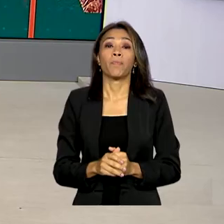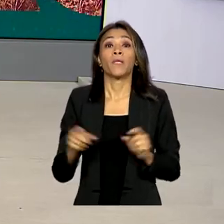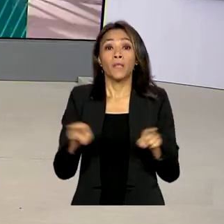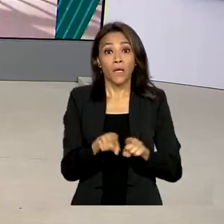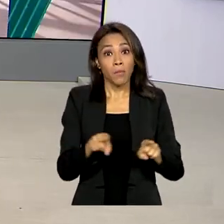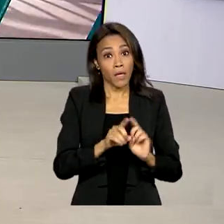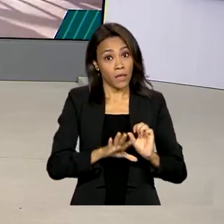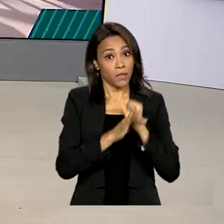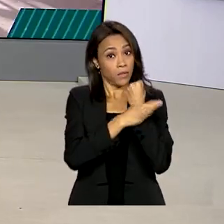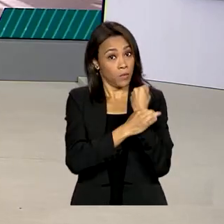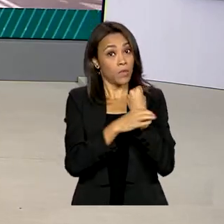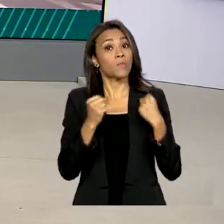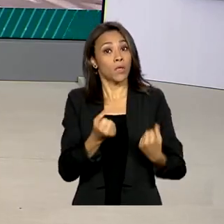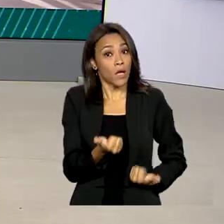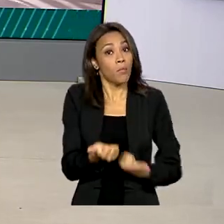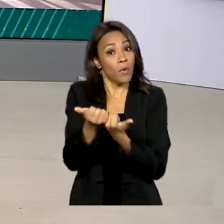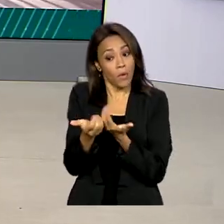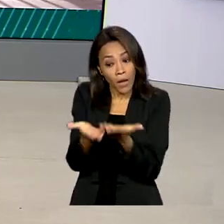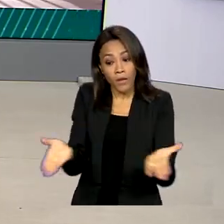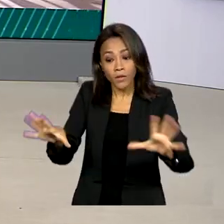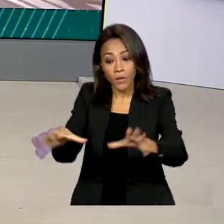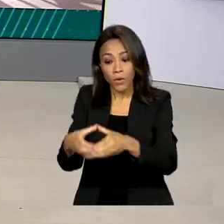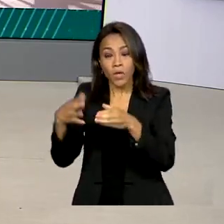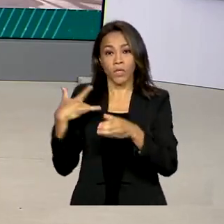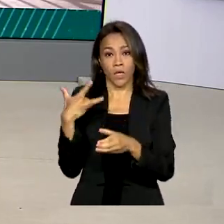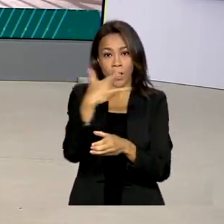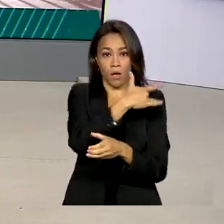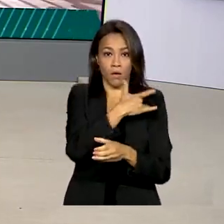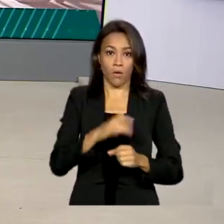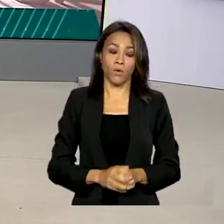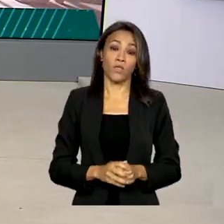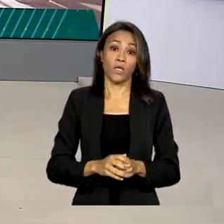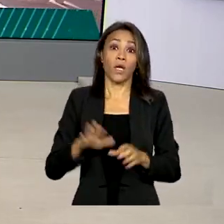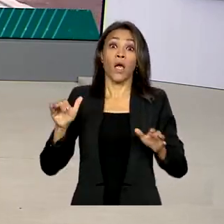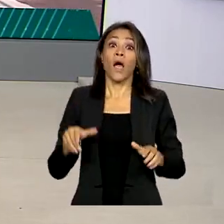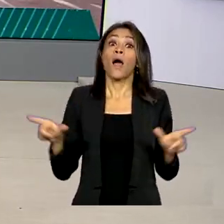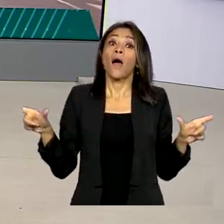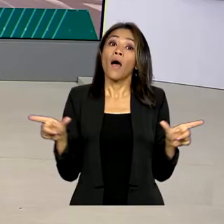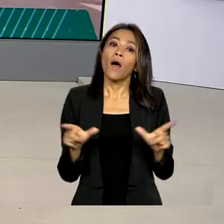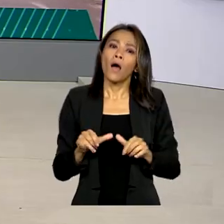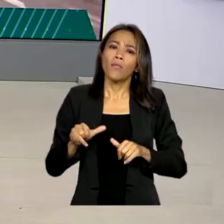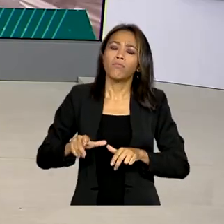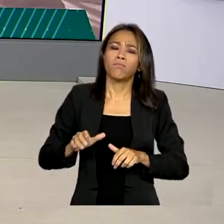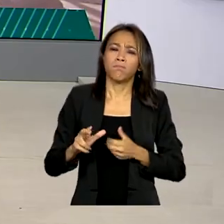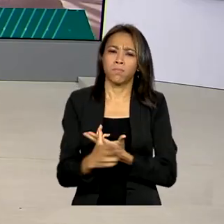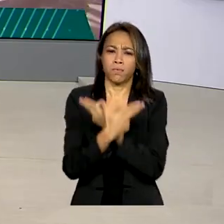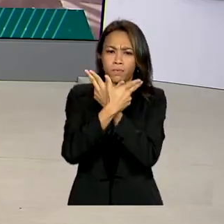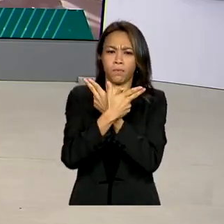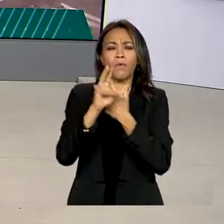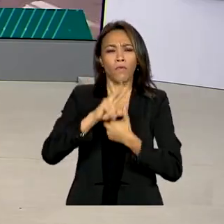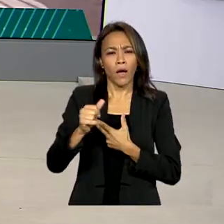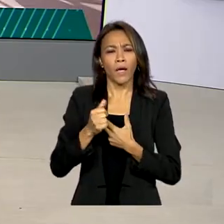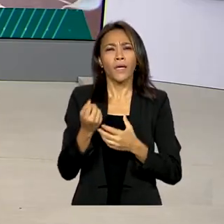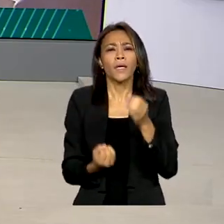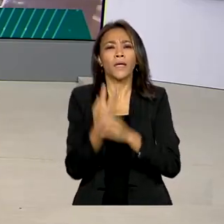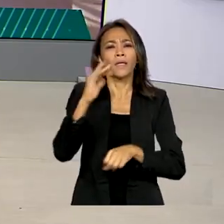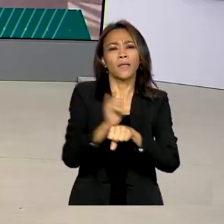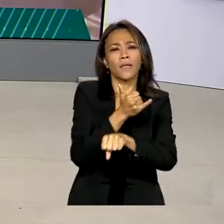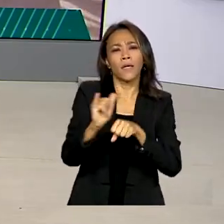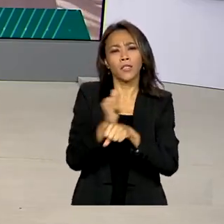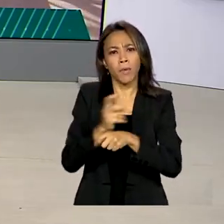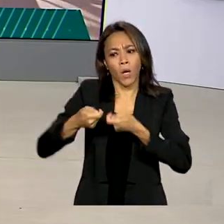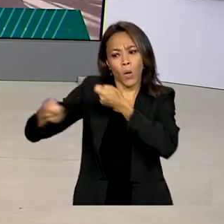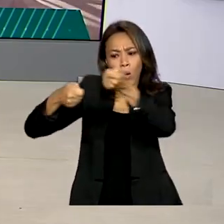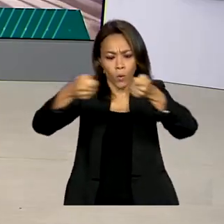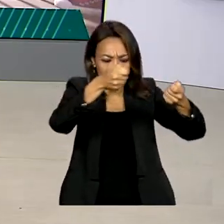apoio às equipes de saúde. A aeronáutica vai criar uma zona de defesa para controlar o tráfego aéreo. A Polícia Federal e o